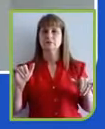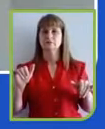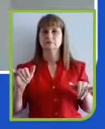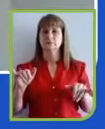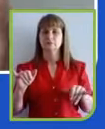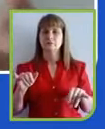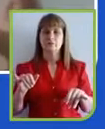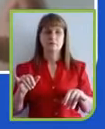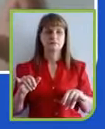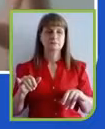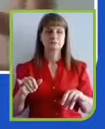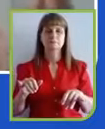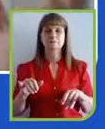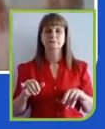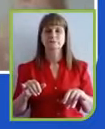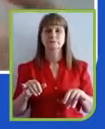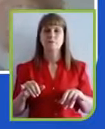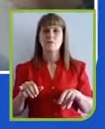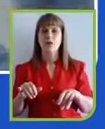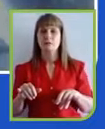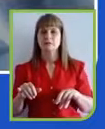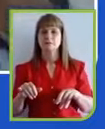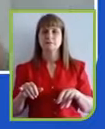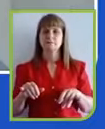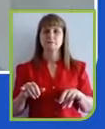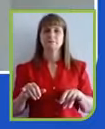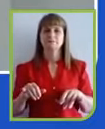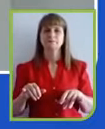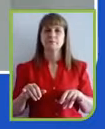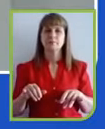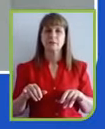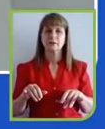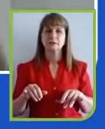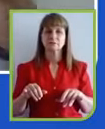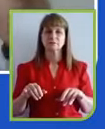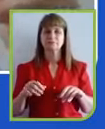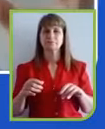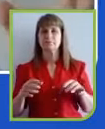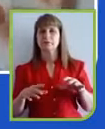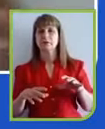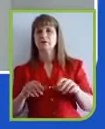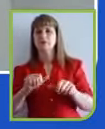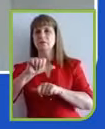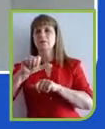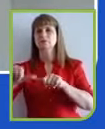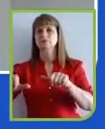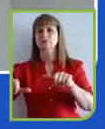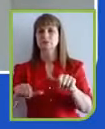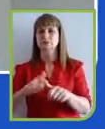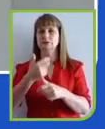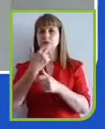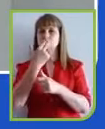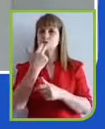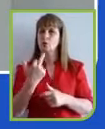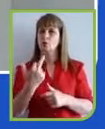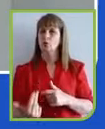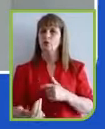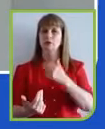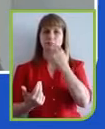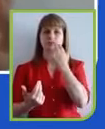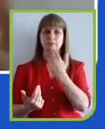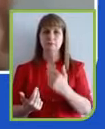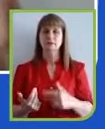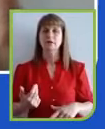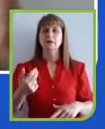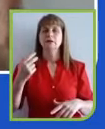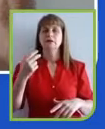vocês alevem a marca da Braskem, vão ver duas cores, claramente, que vão mudando no degradê, no nosso B de Braskem. Um é